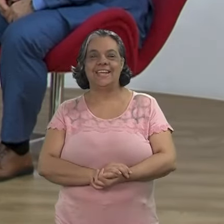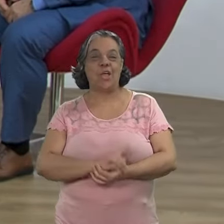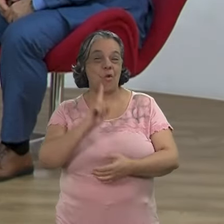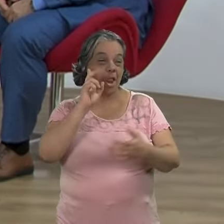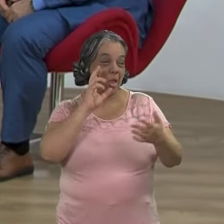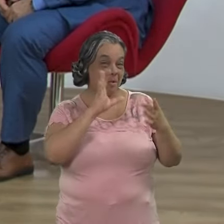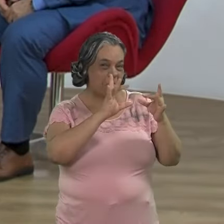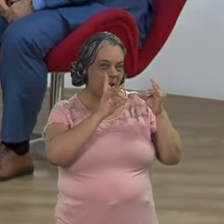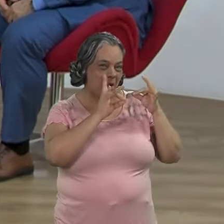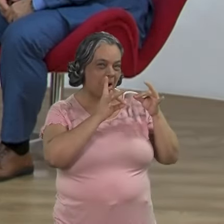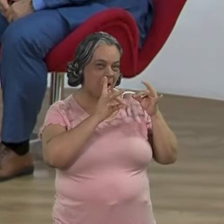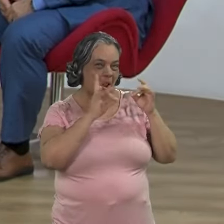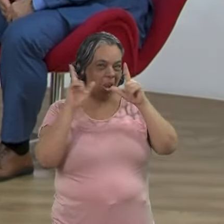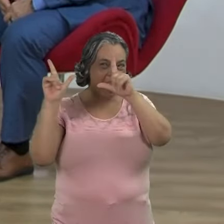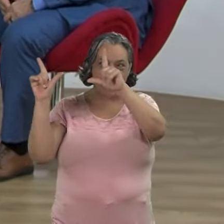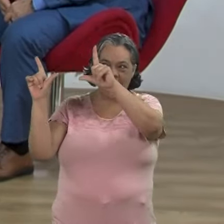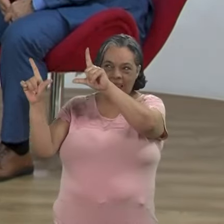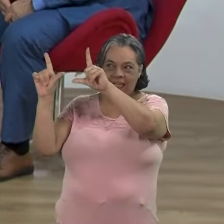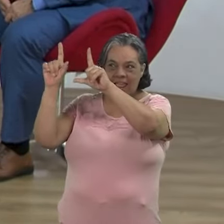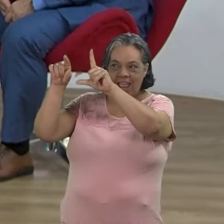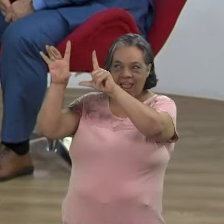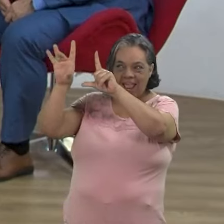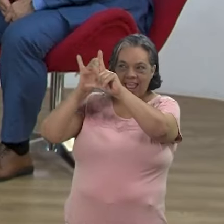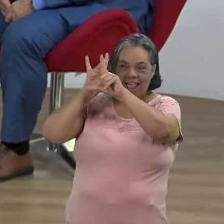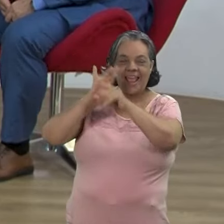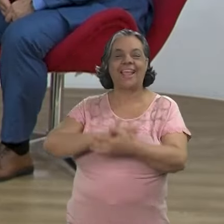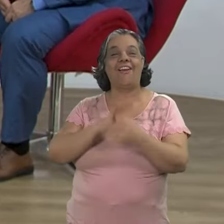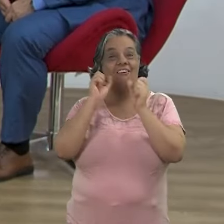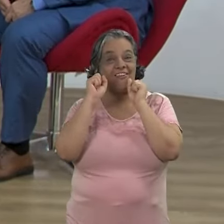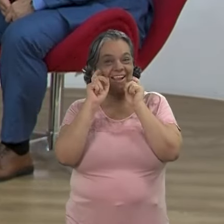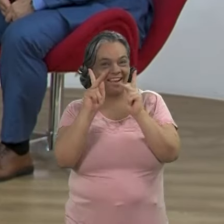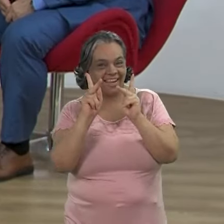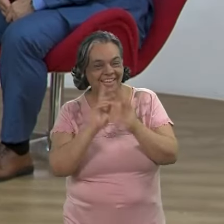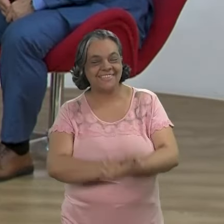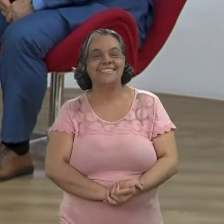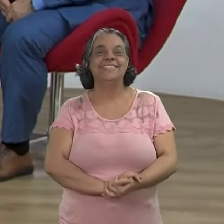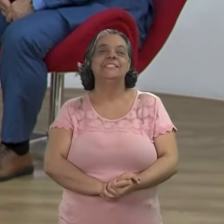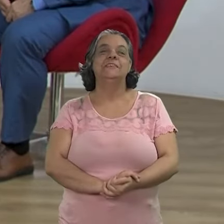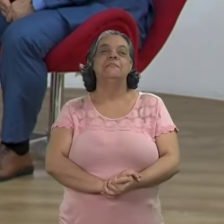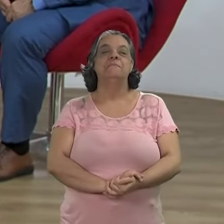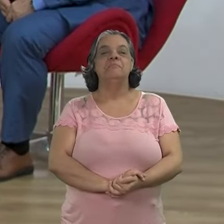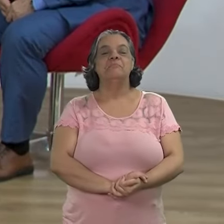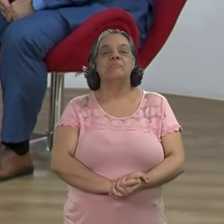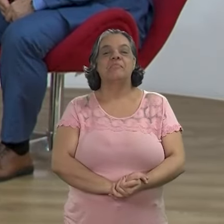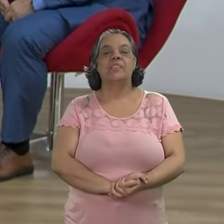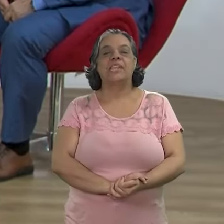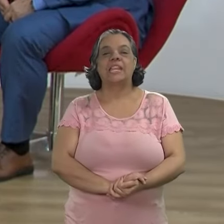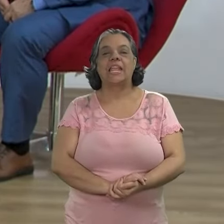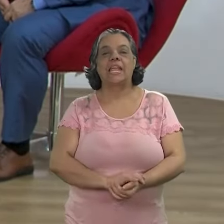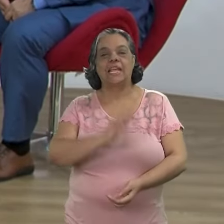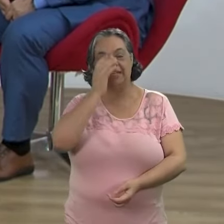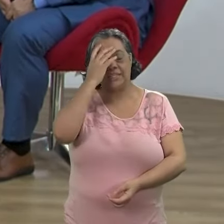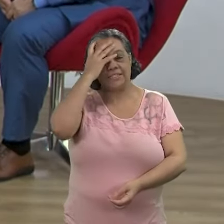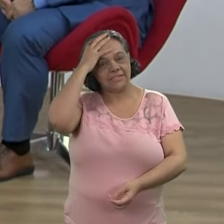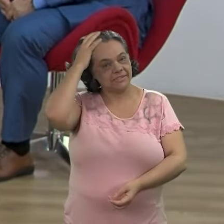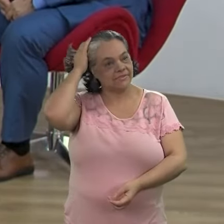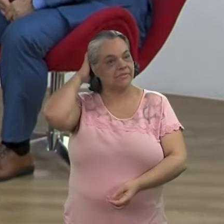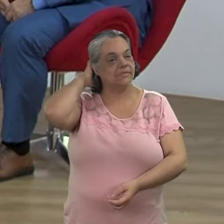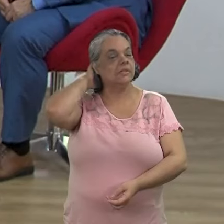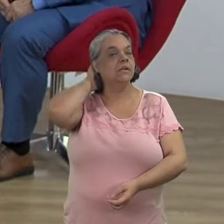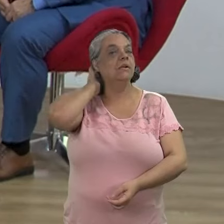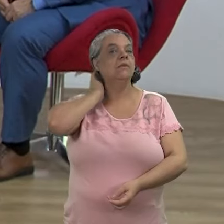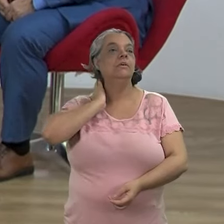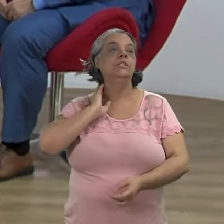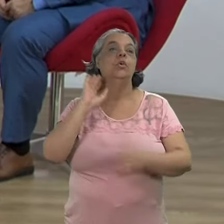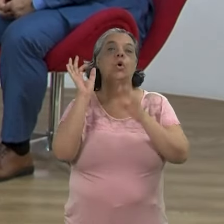Eu olhei para a minha colinha que está aqui fora do quadro, gente, e ela me deu um ok. Então, está tudo certo. Aí, eu já vou aproveitar que eu quebrei um pouco o teu